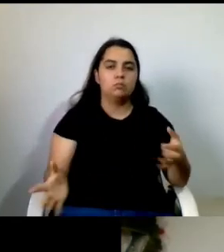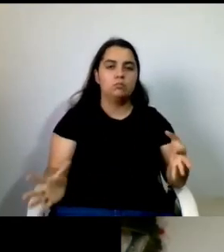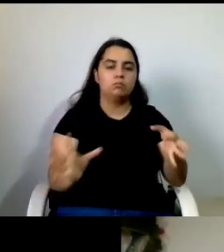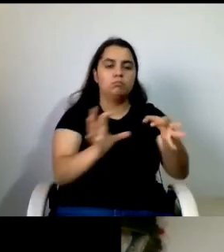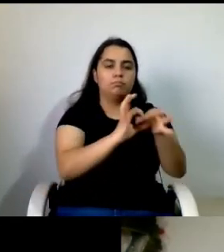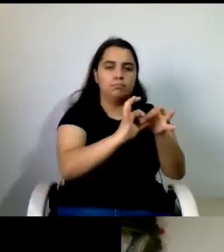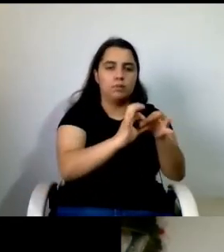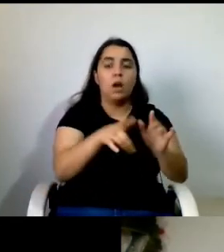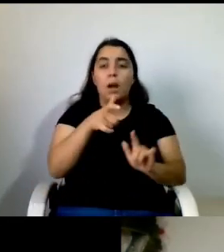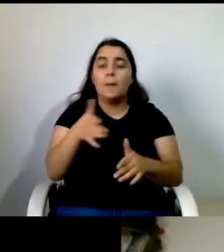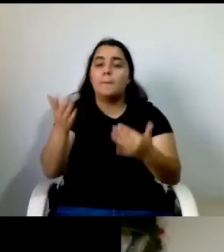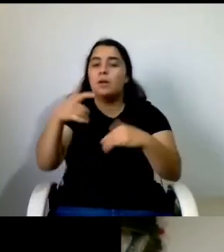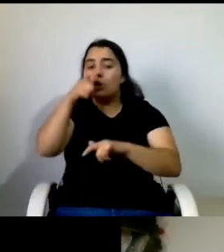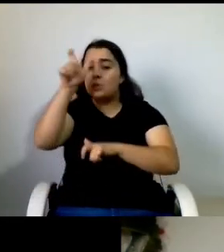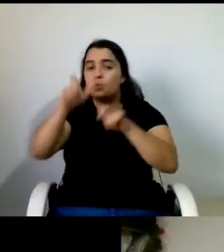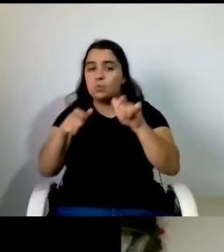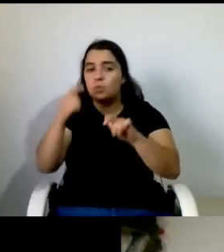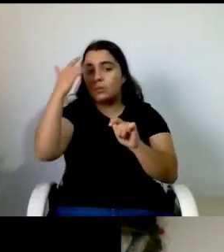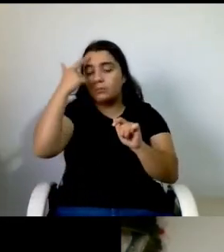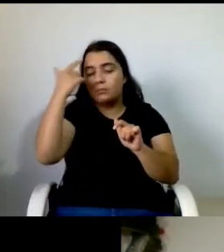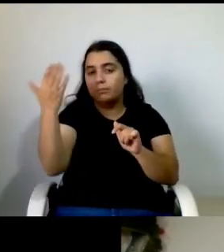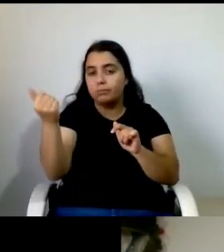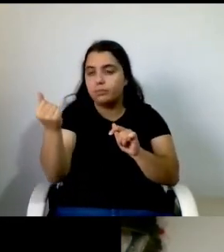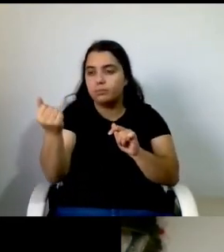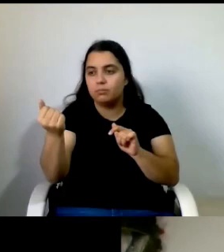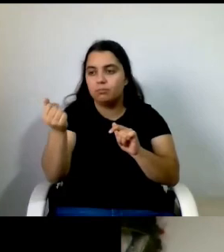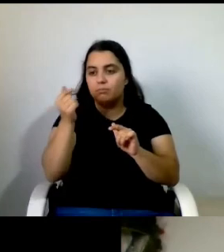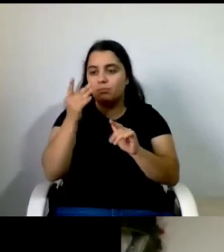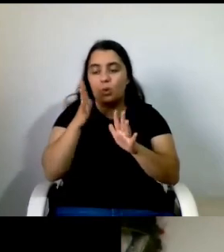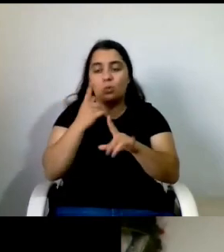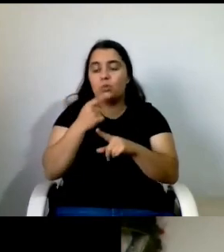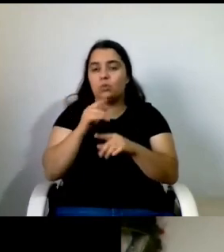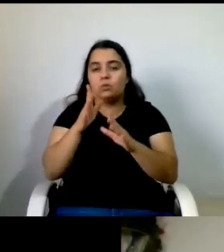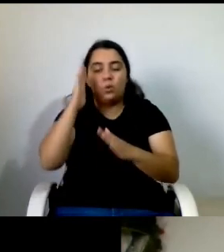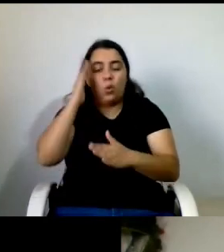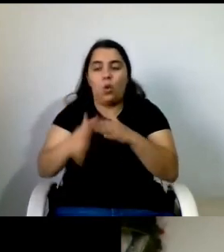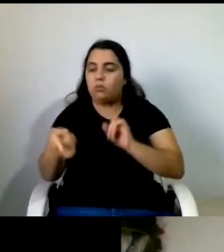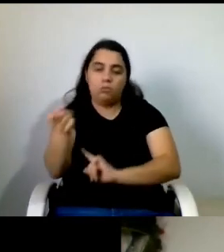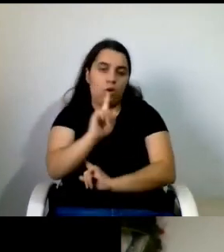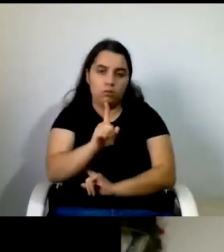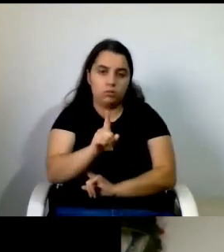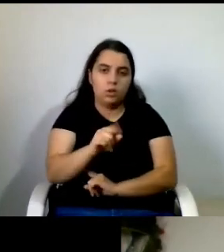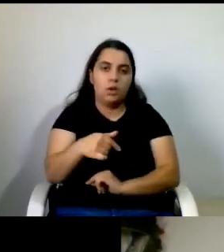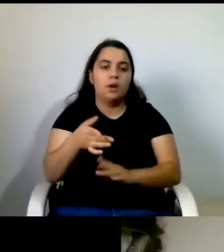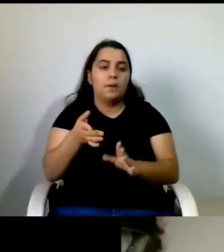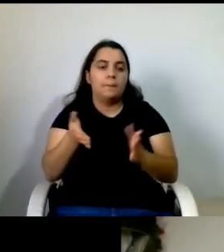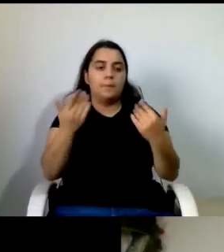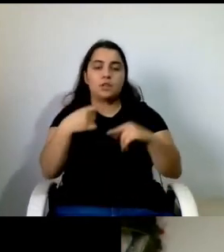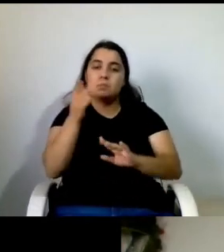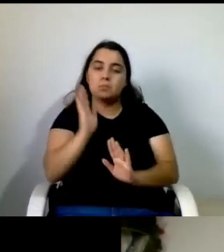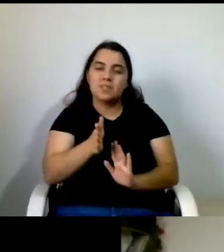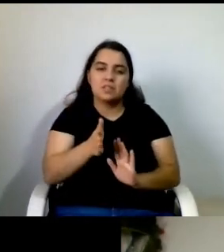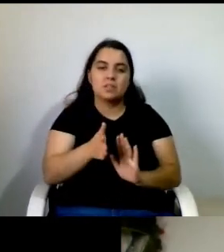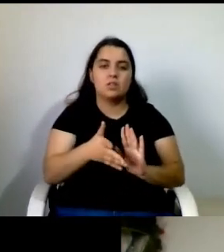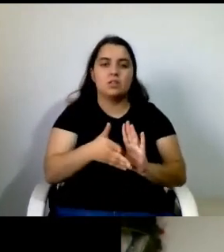não acontece e fazem falta estes grupos de autorrepresentação fazem falta estes